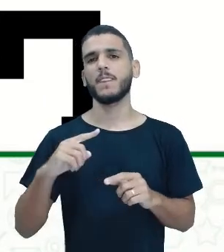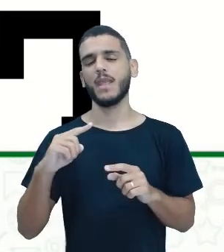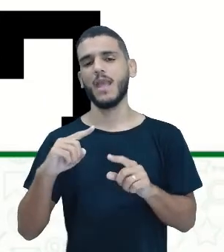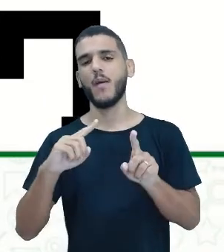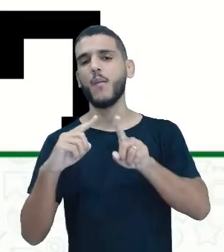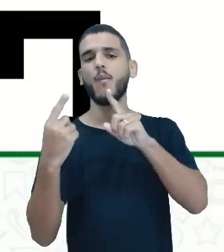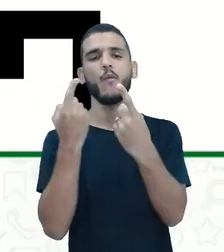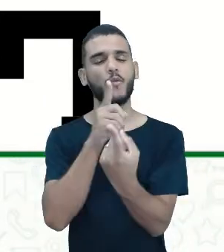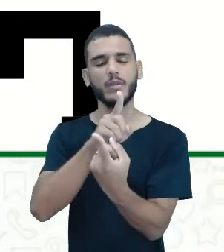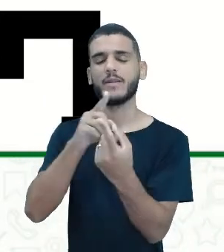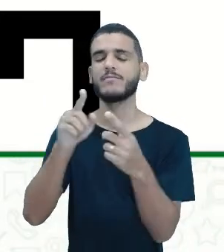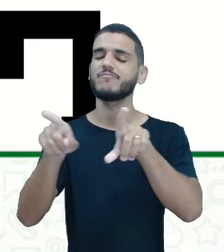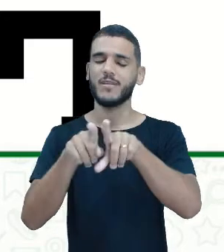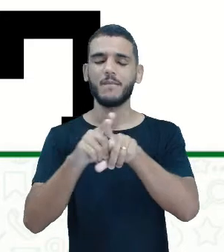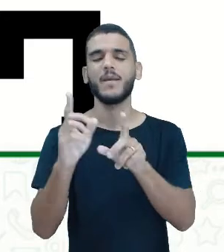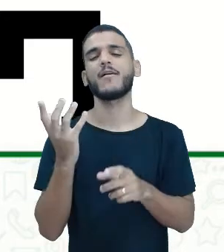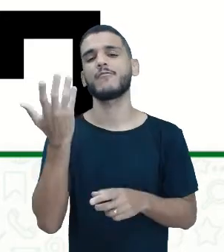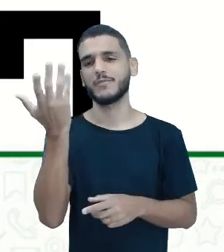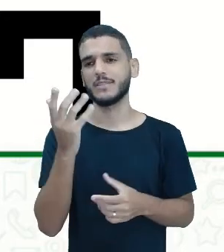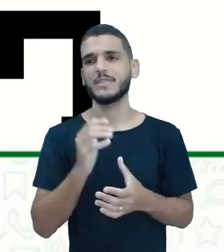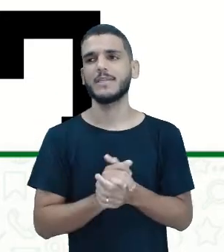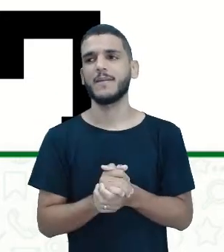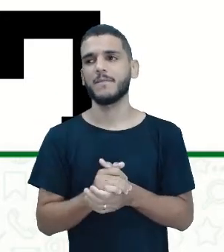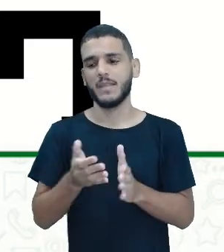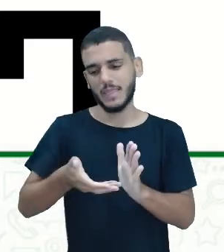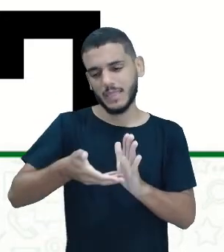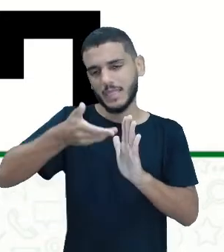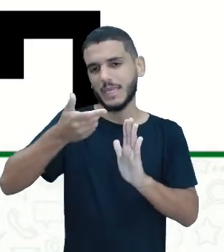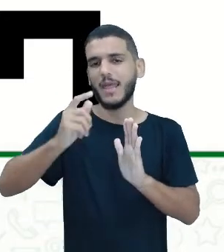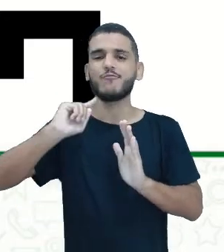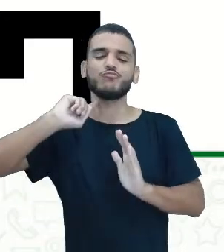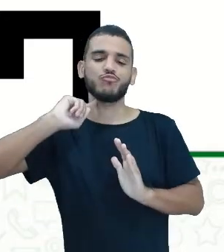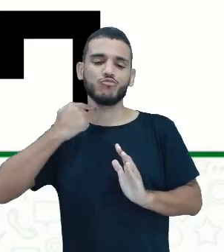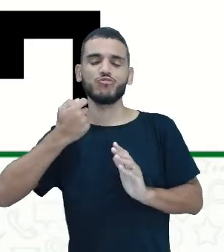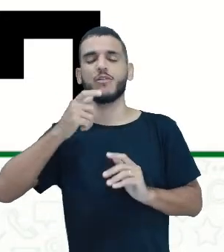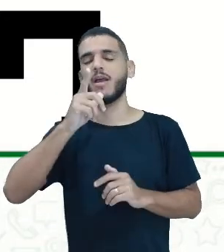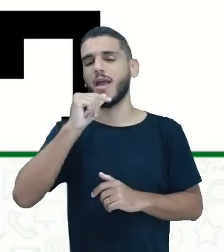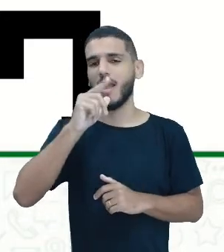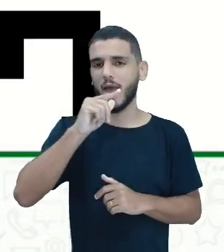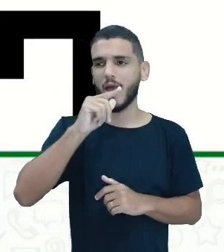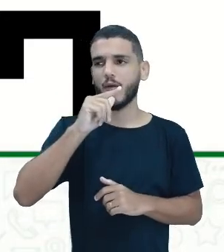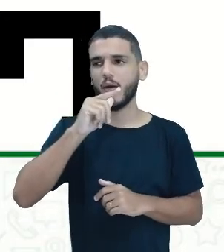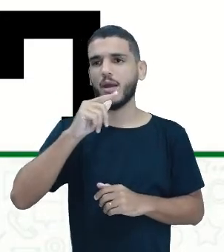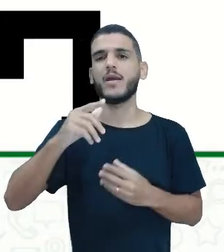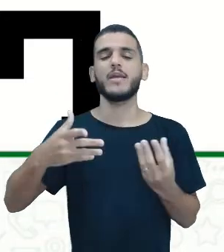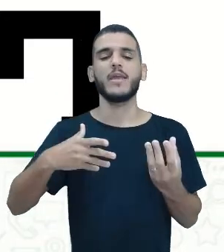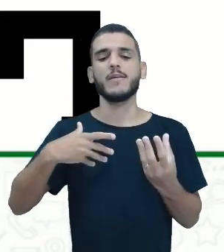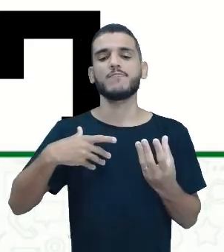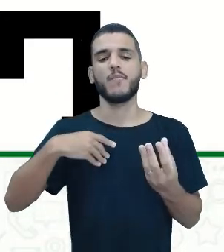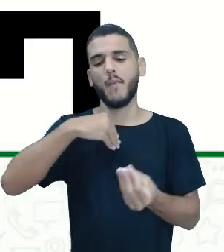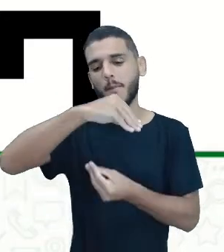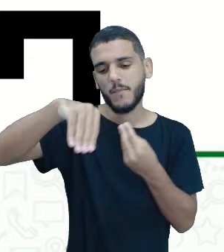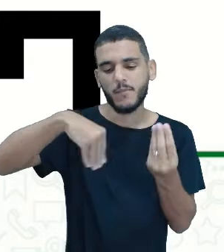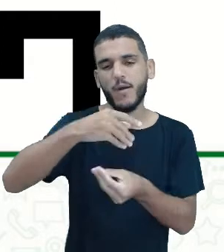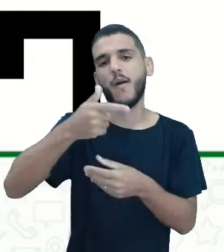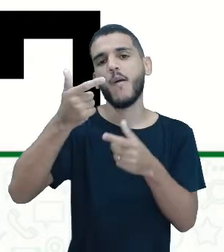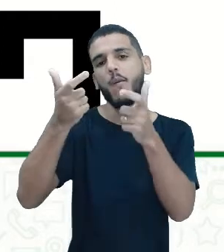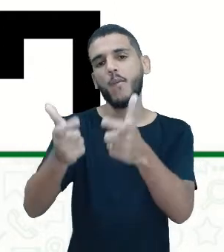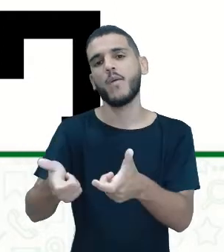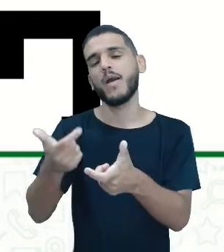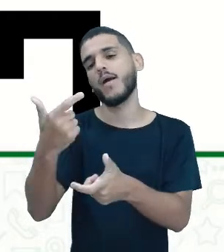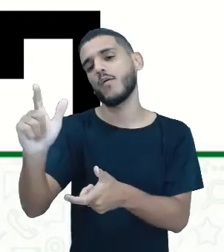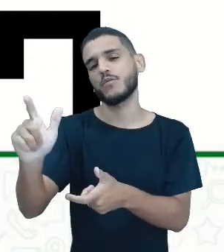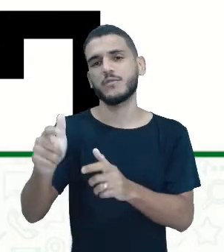Mas o contrário já vai tirar a água suja que a gente utilizou e levar para a estação de tratamento de esgoto. Mas enfim, o que interessa aqui é